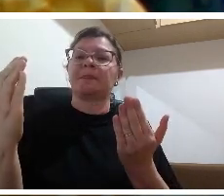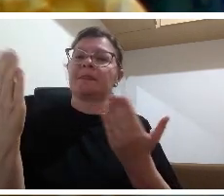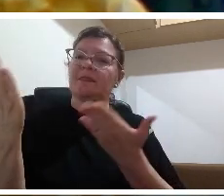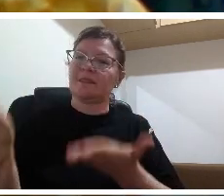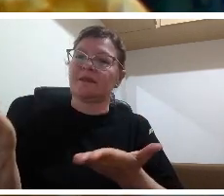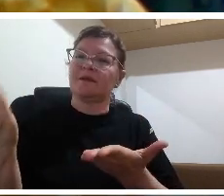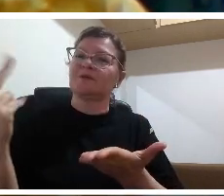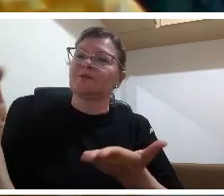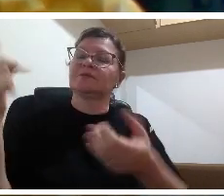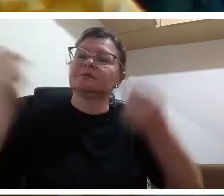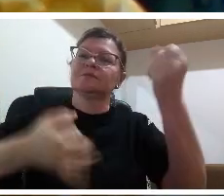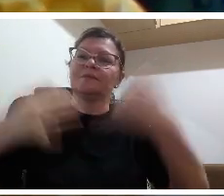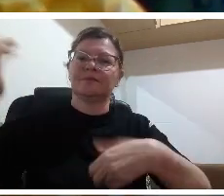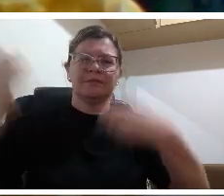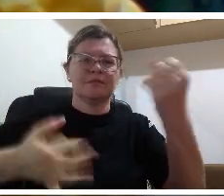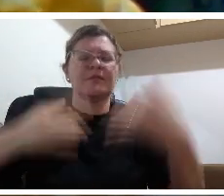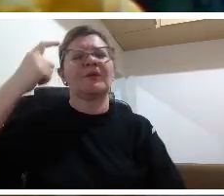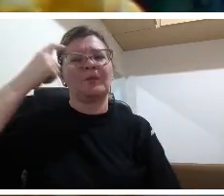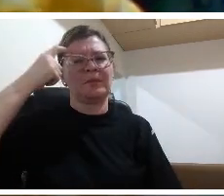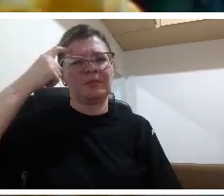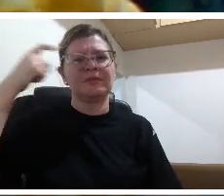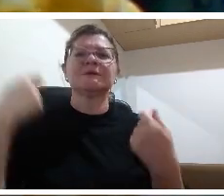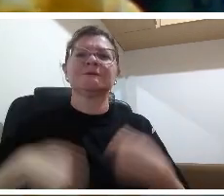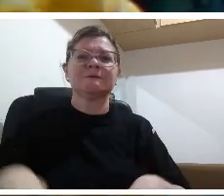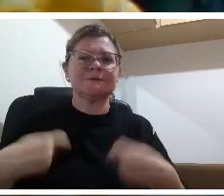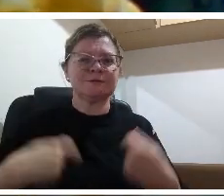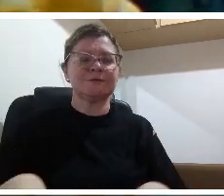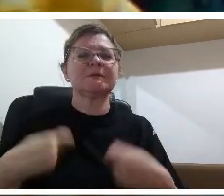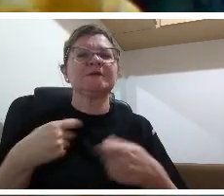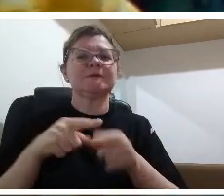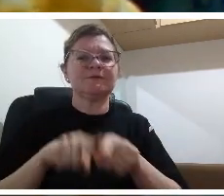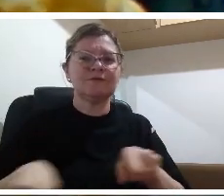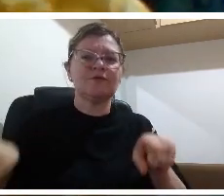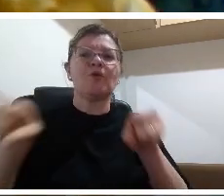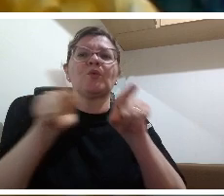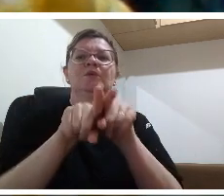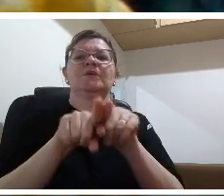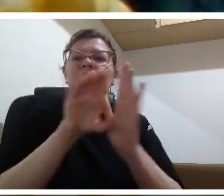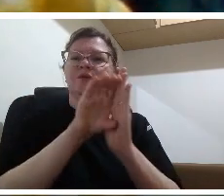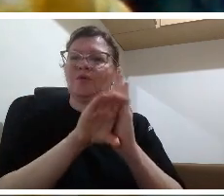eu vou abrir para a professora Josiane fazer as considerações finais dela